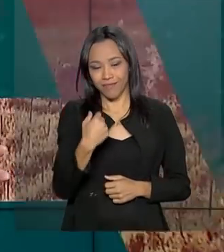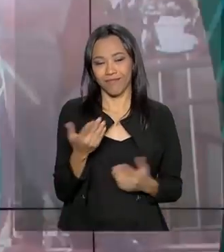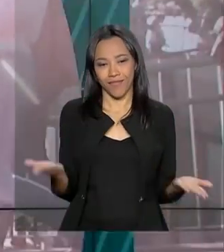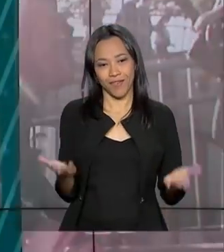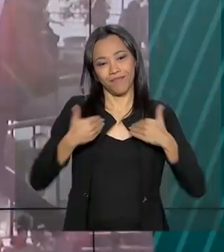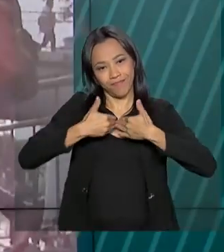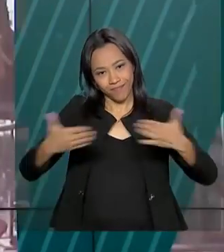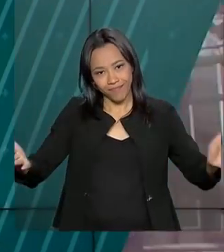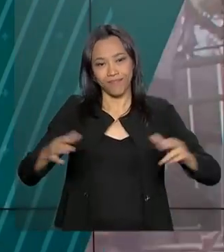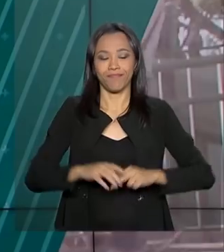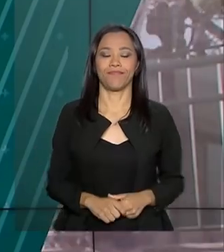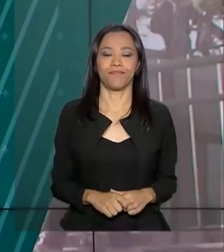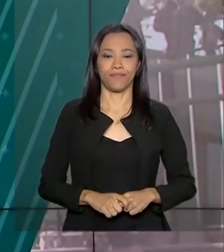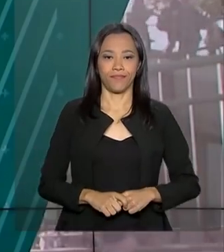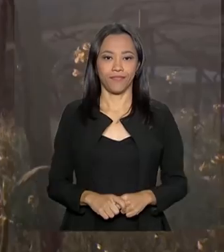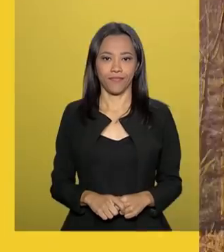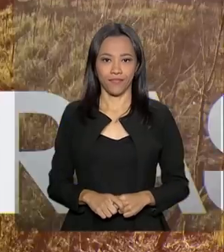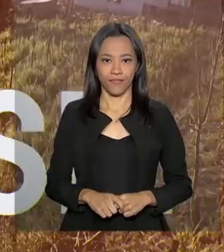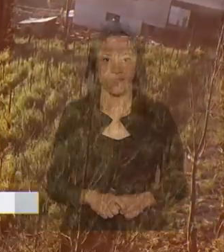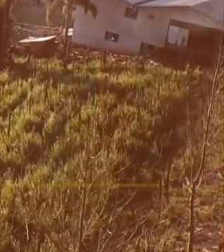Brasil em Dia já está no ar.